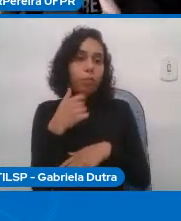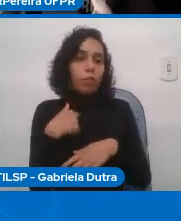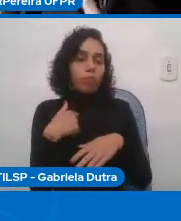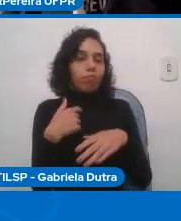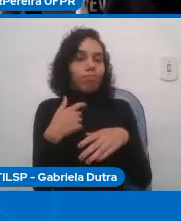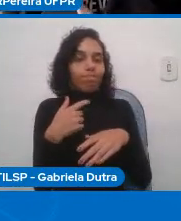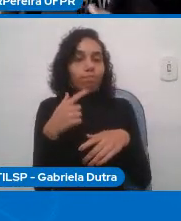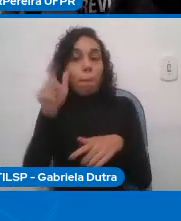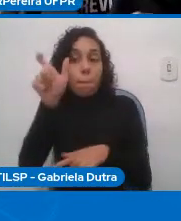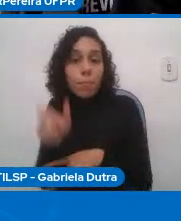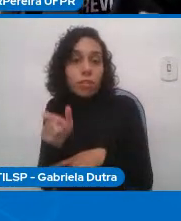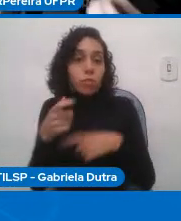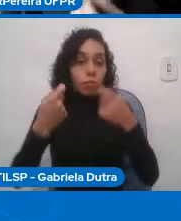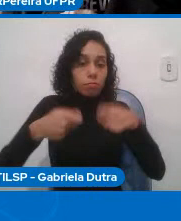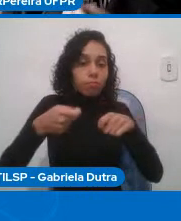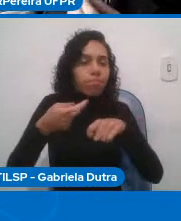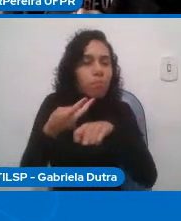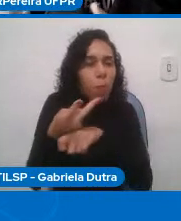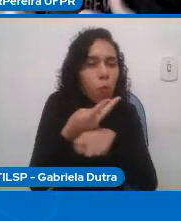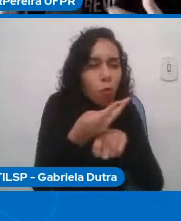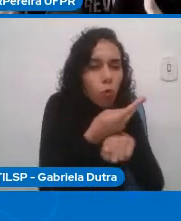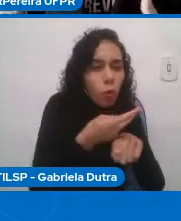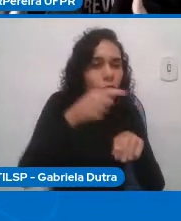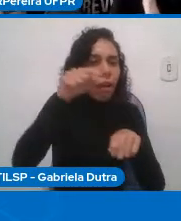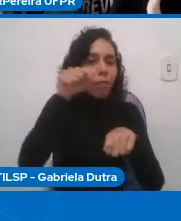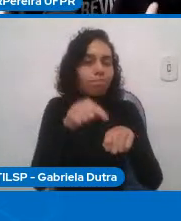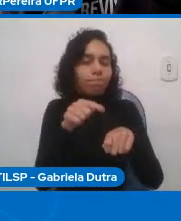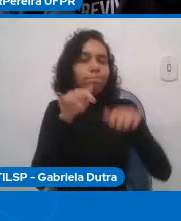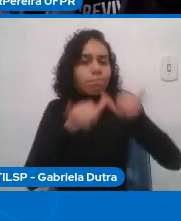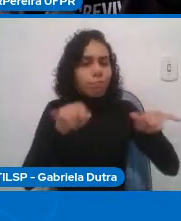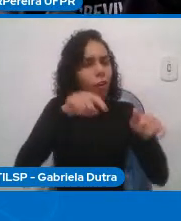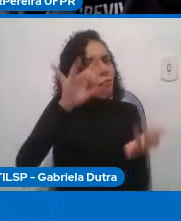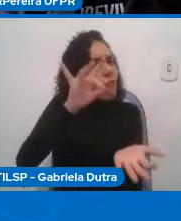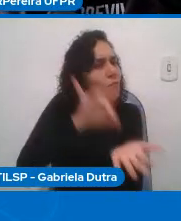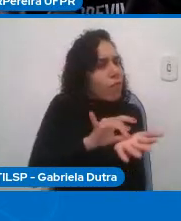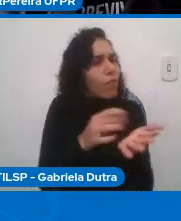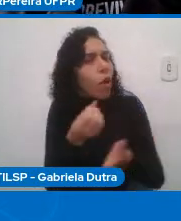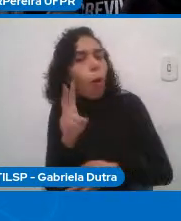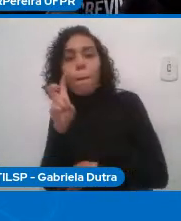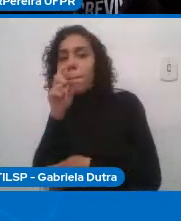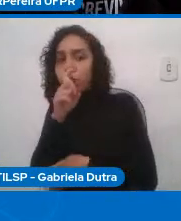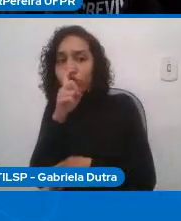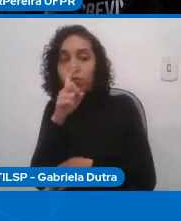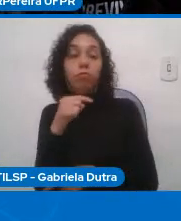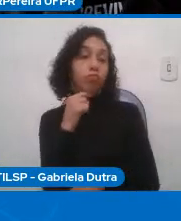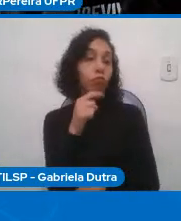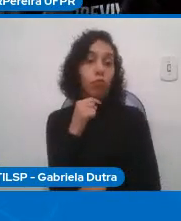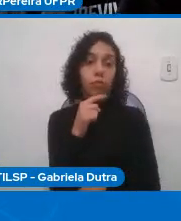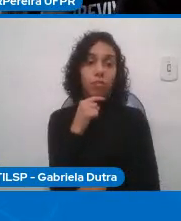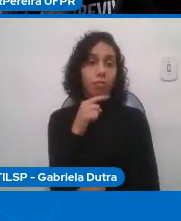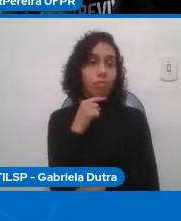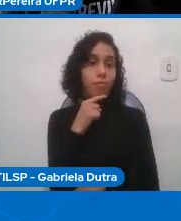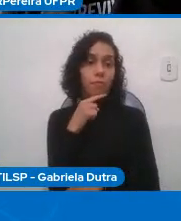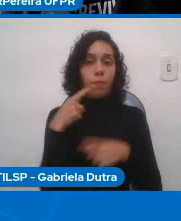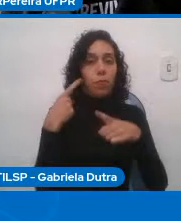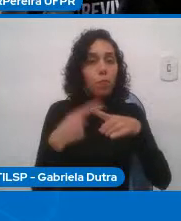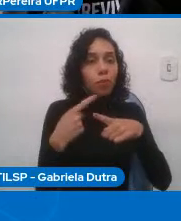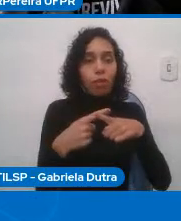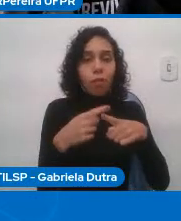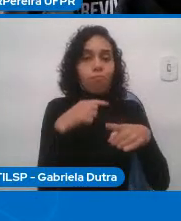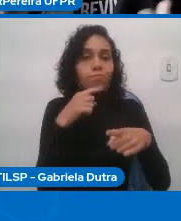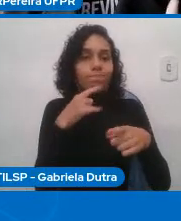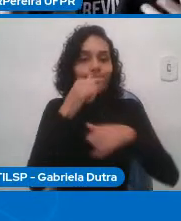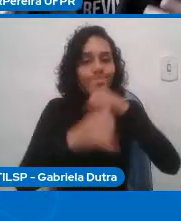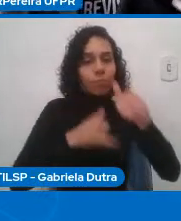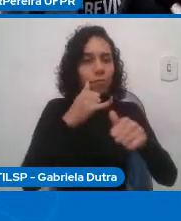nesses casos em que a pessoa não tem acesso a uma rede de dados, acesso a uma